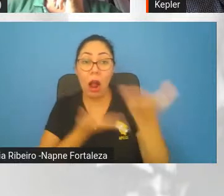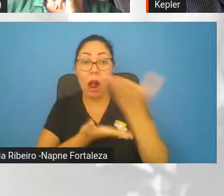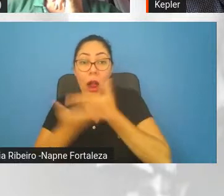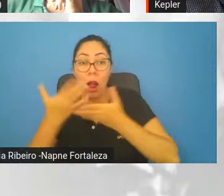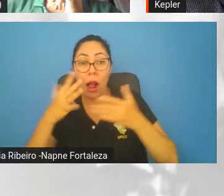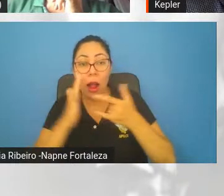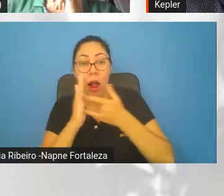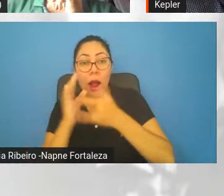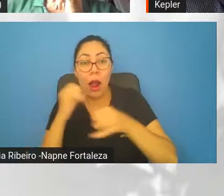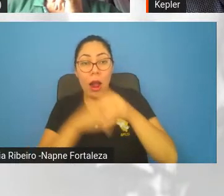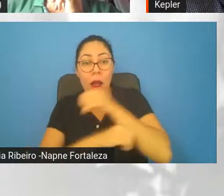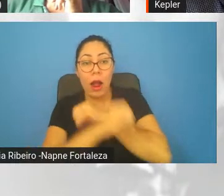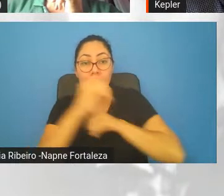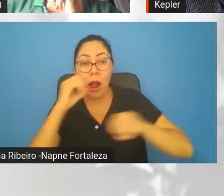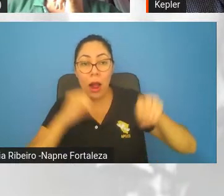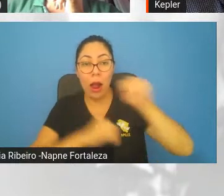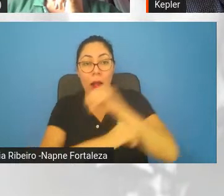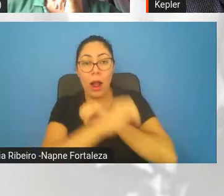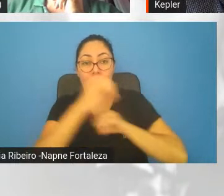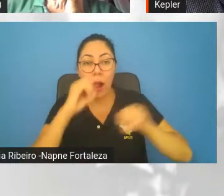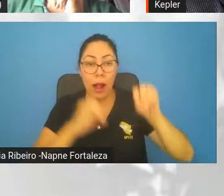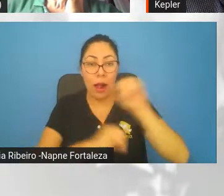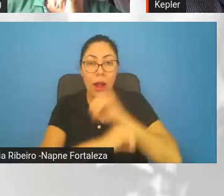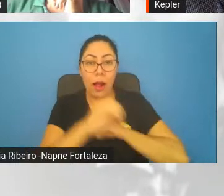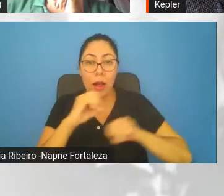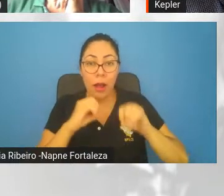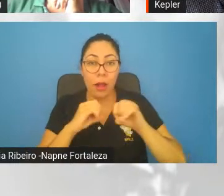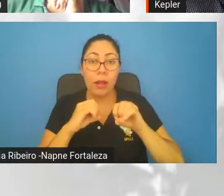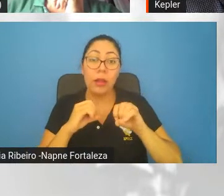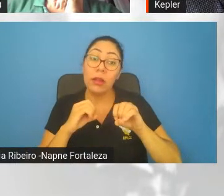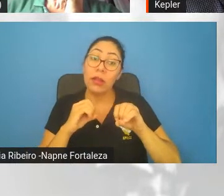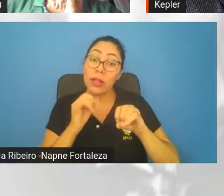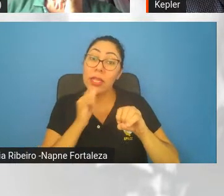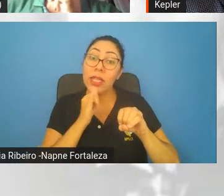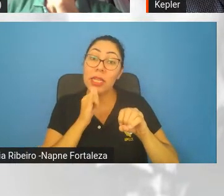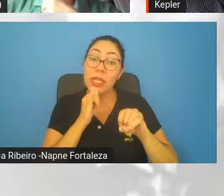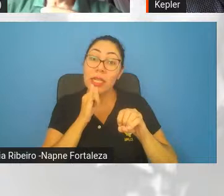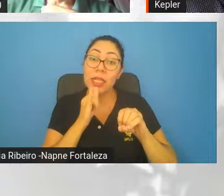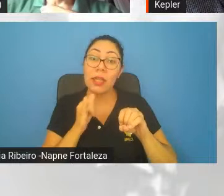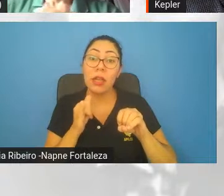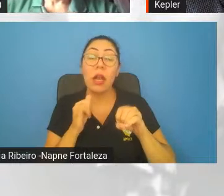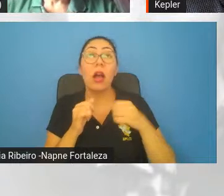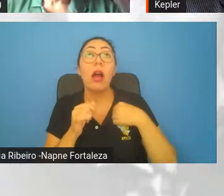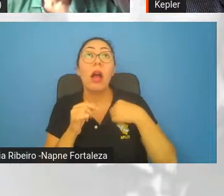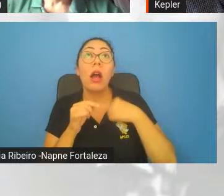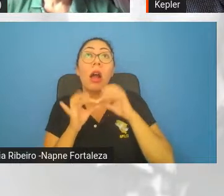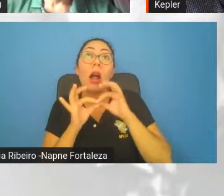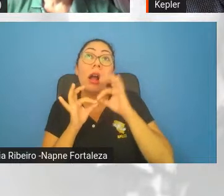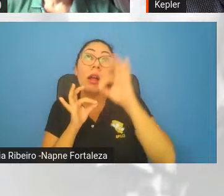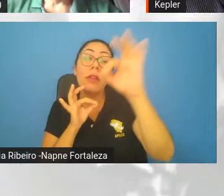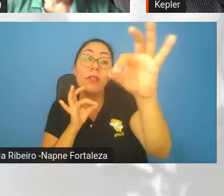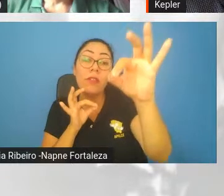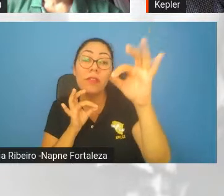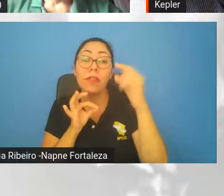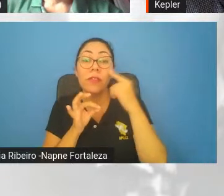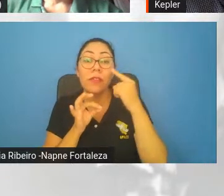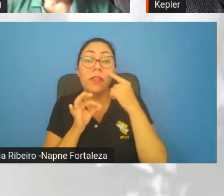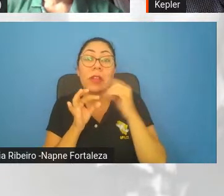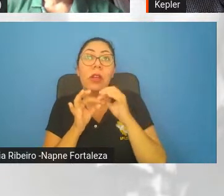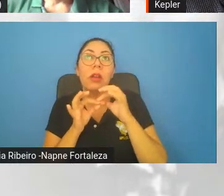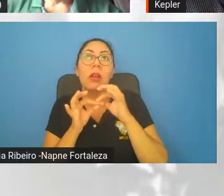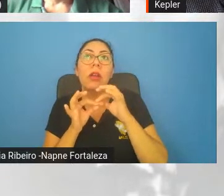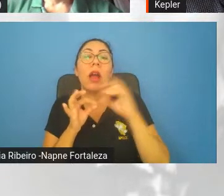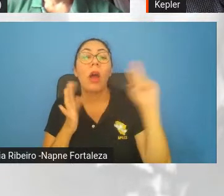Ou seja, eu só consigo observar alguma coisa que saiu de lá há pelo menos 13,7 bilhões de anos e